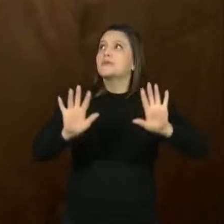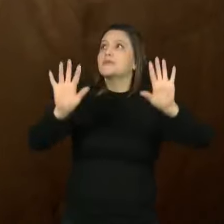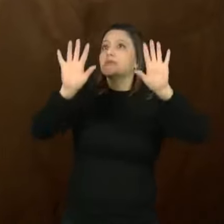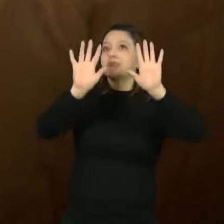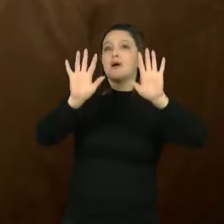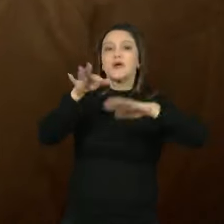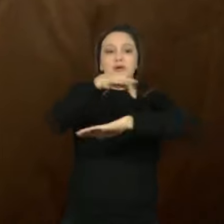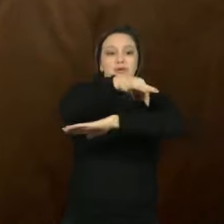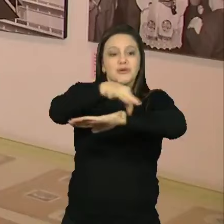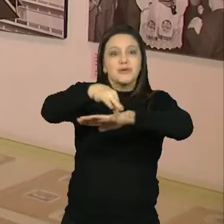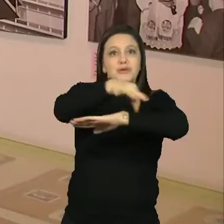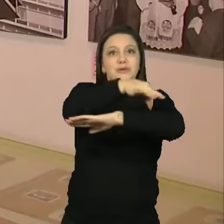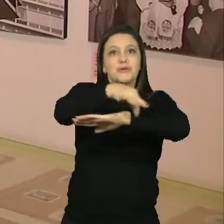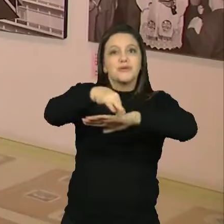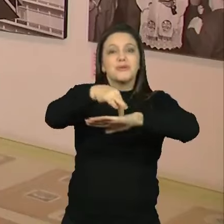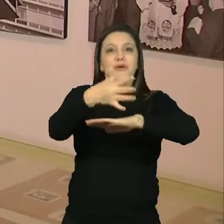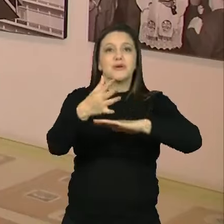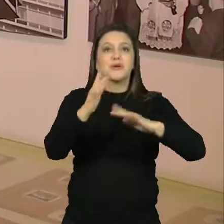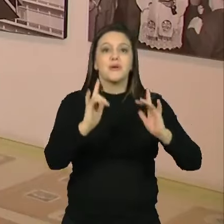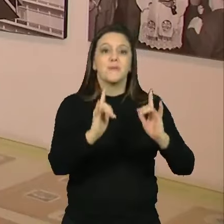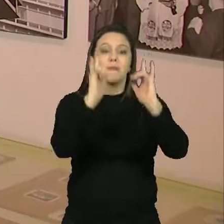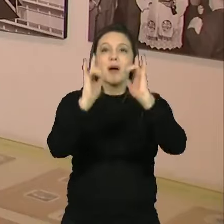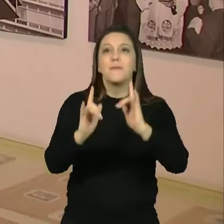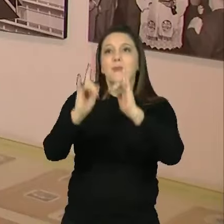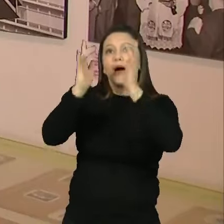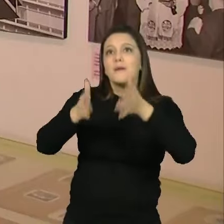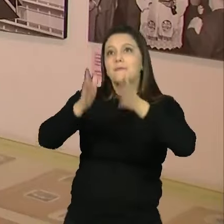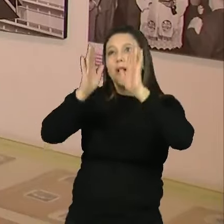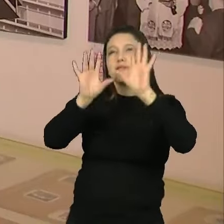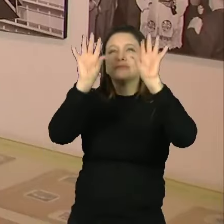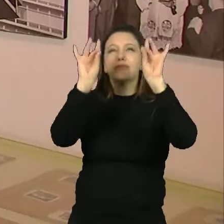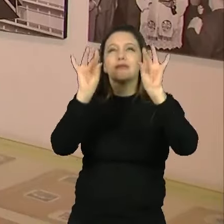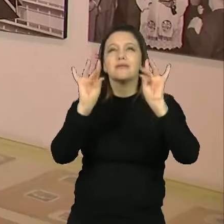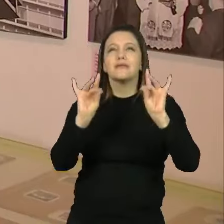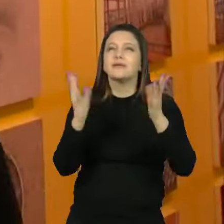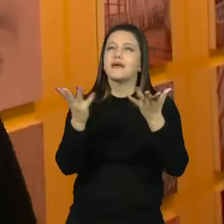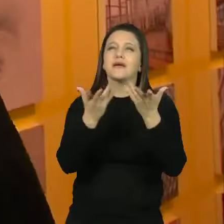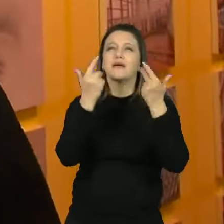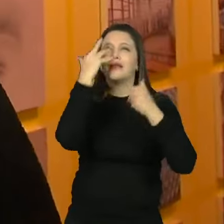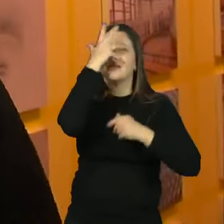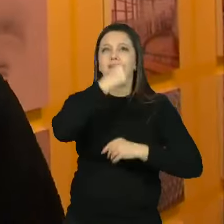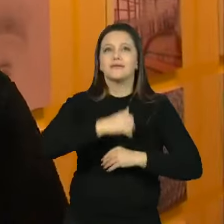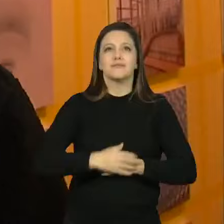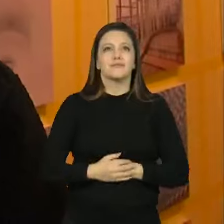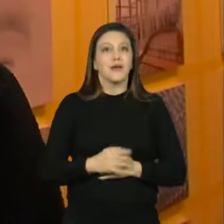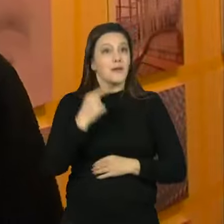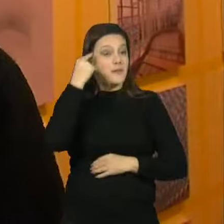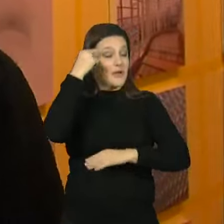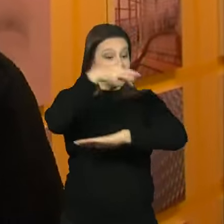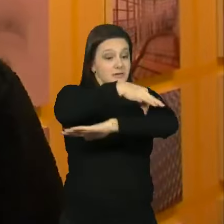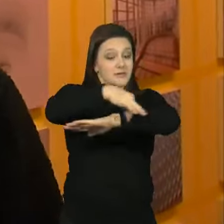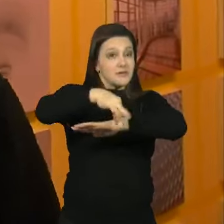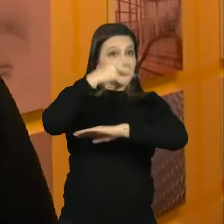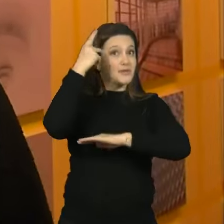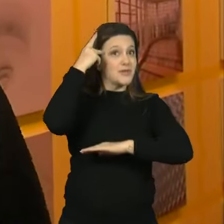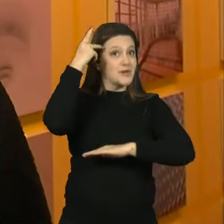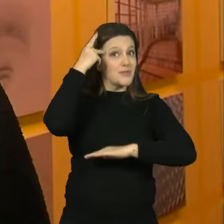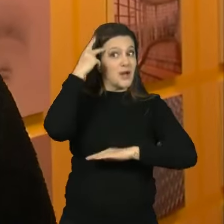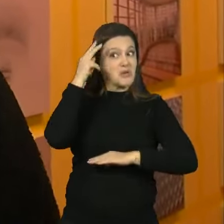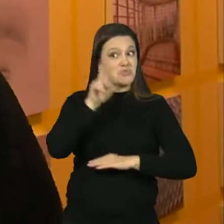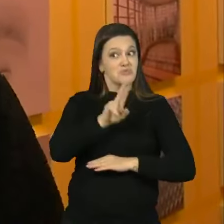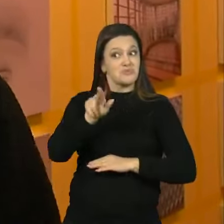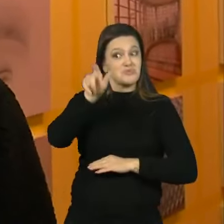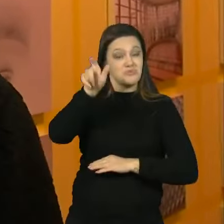quer dizer, os pedaços dos edifícios, os detalhes. Está muito linda. Quando você pensa em arquitetura de São Paulo, é um dos nomes